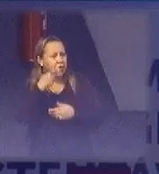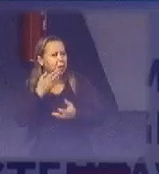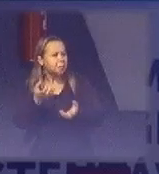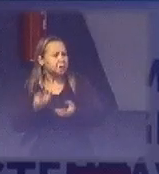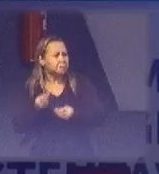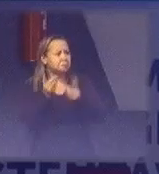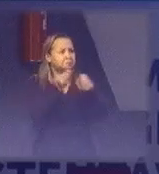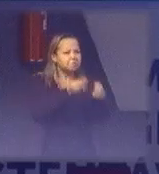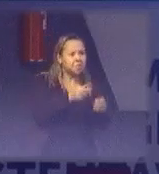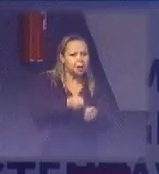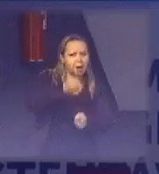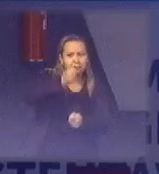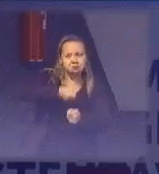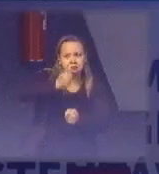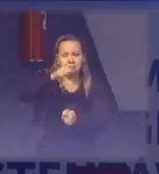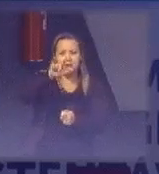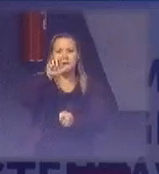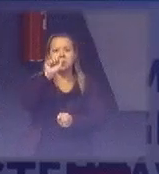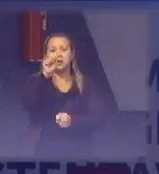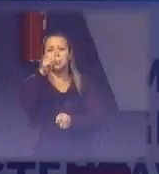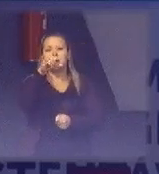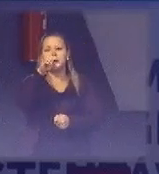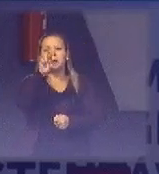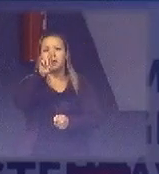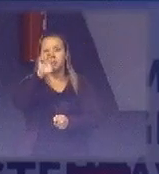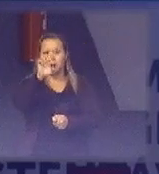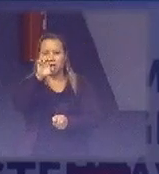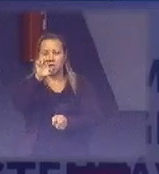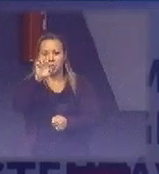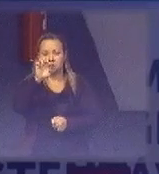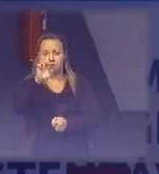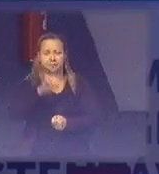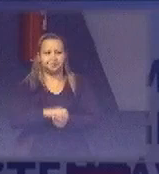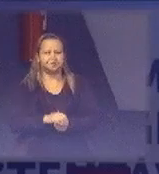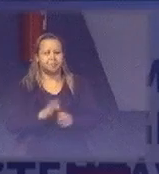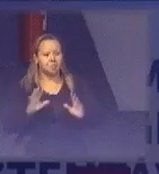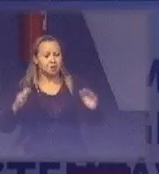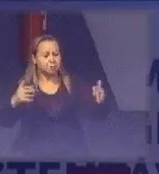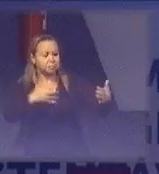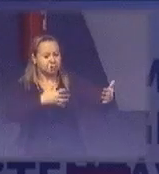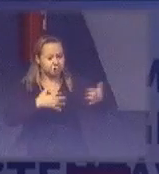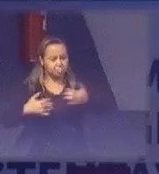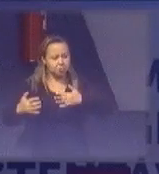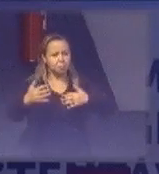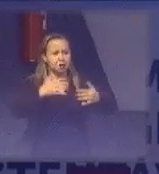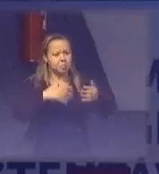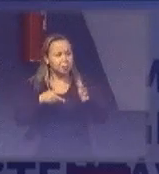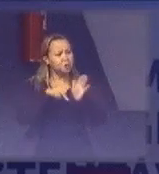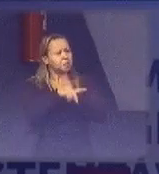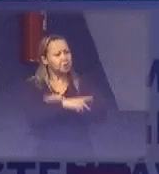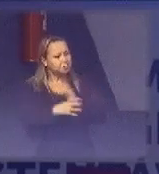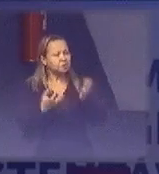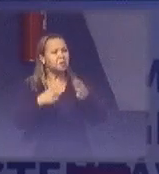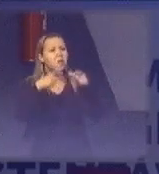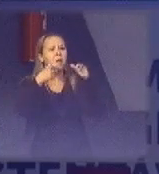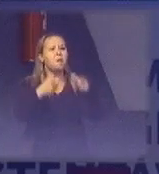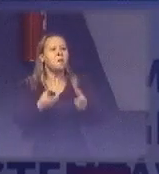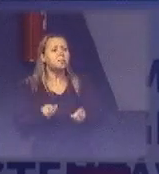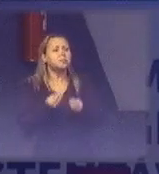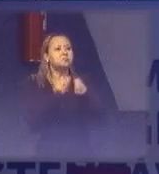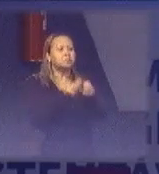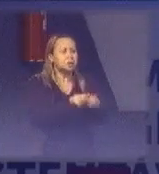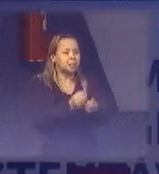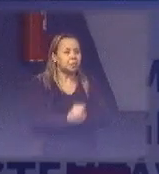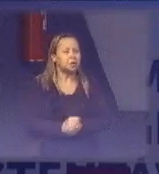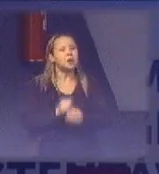tinha um amigo do marido dela e ela própria já tinha reunido os lacres e perguntando onde é poderia ser entregue. Eu disse, não, pode se